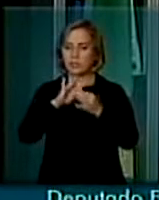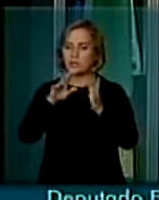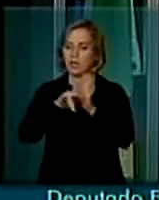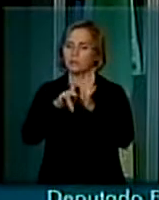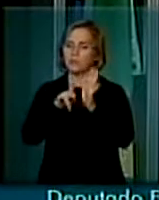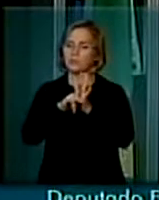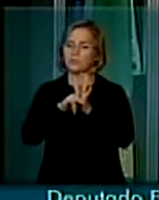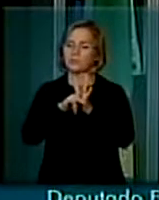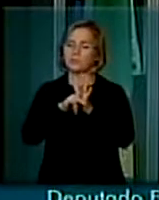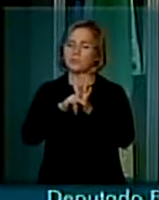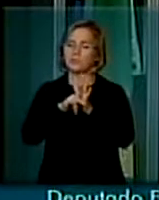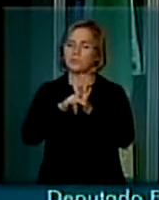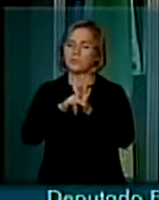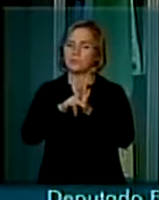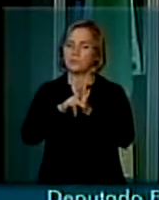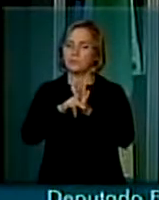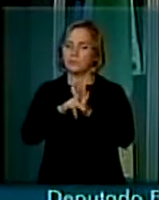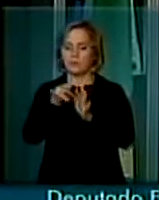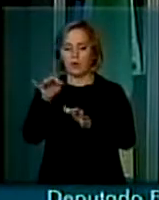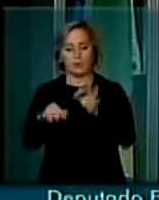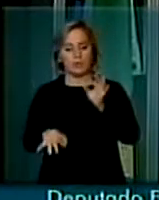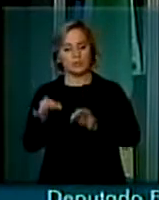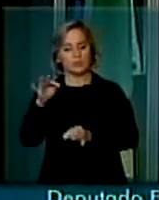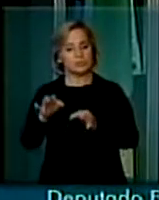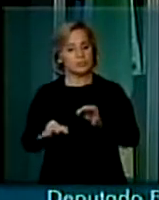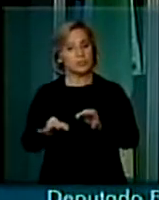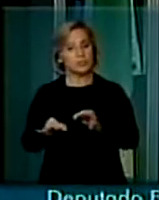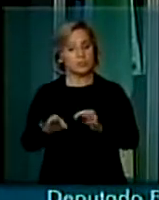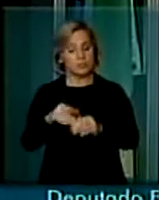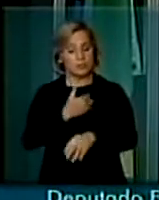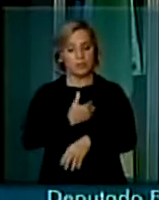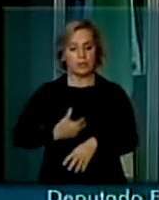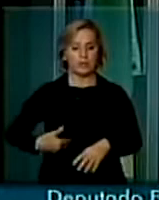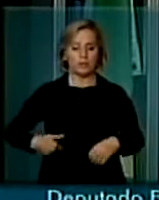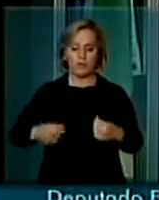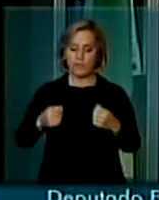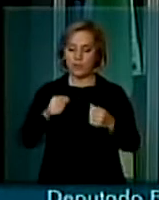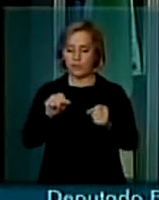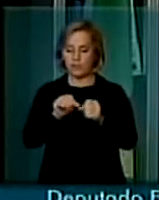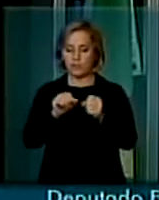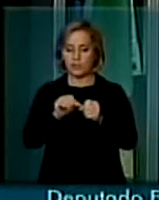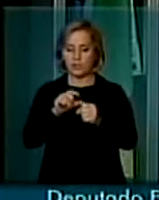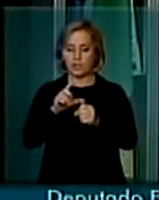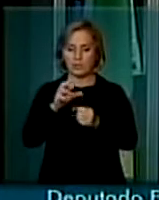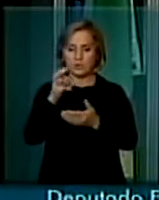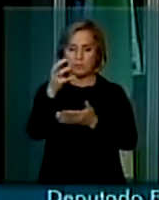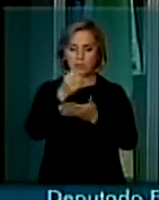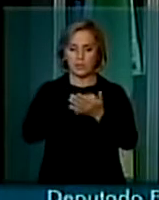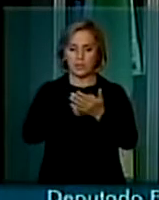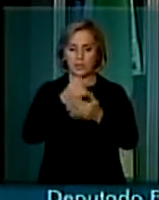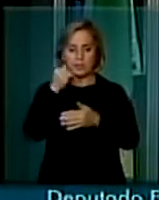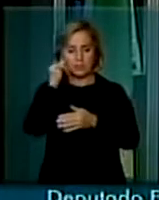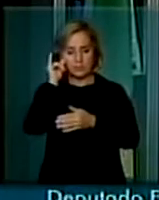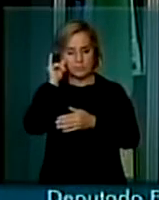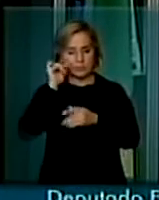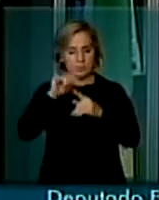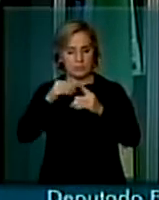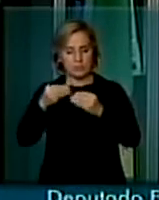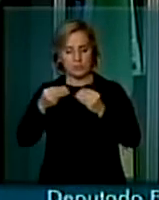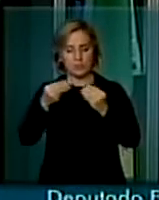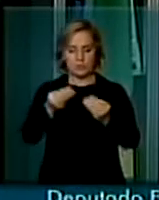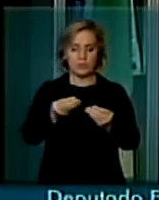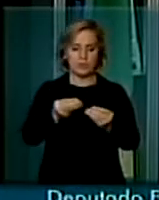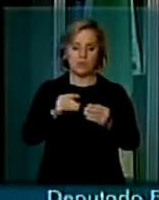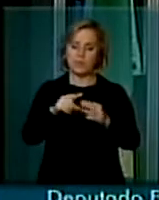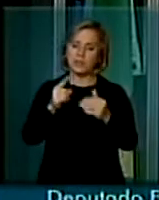própria justiça, para que o governo fizesse a desapropriação, o governo Lula, nem o Fernando